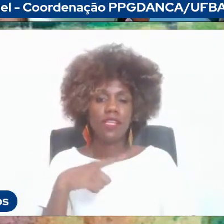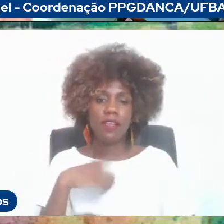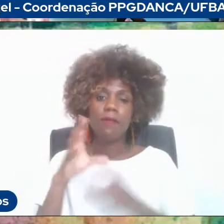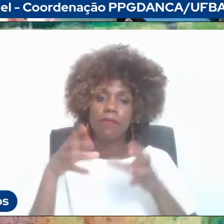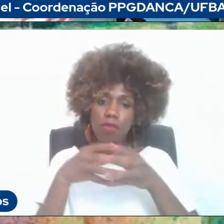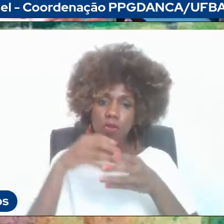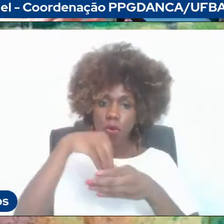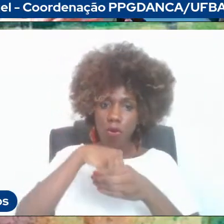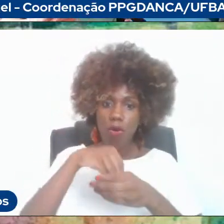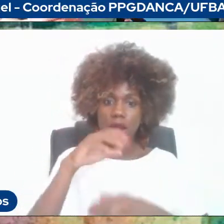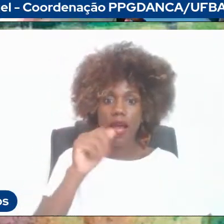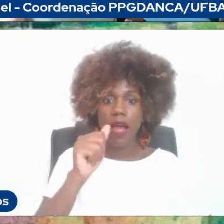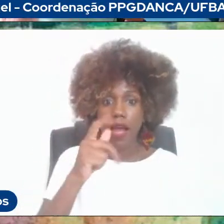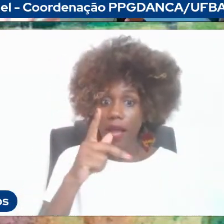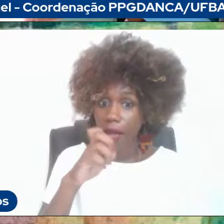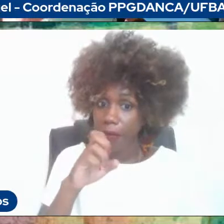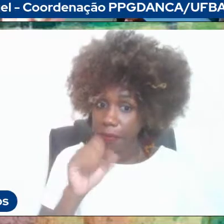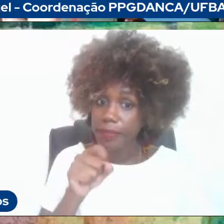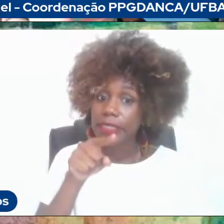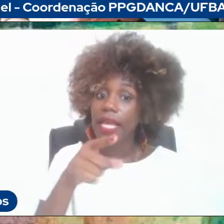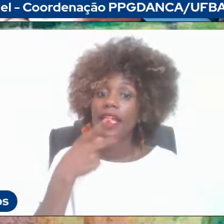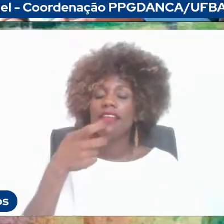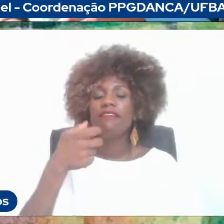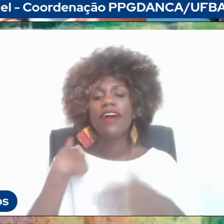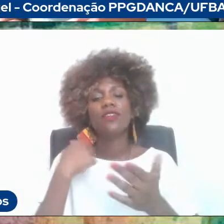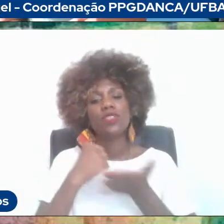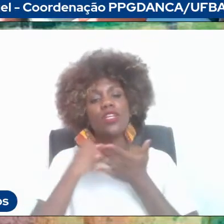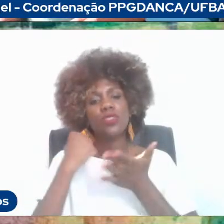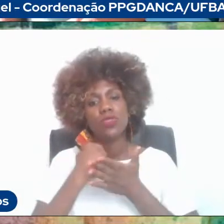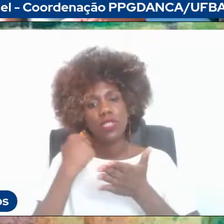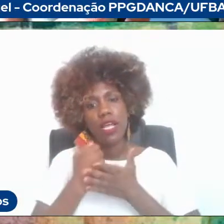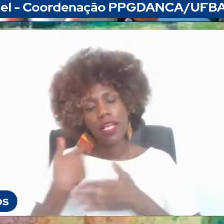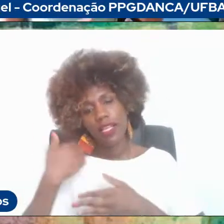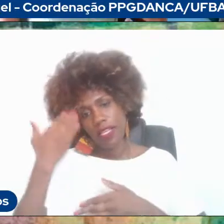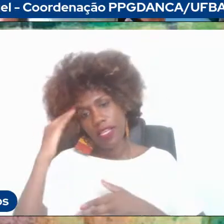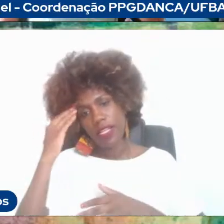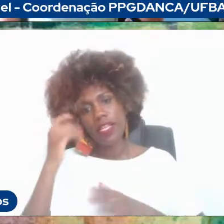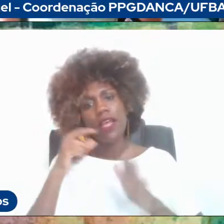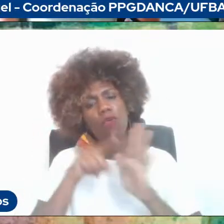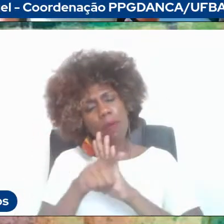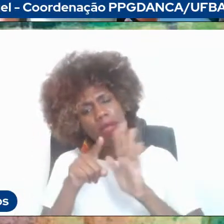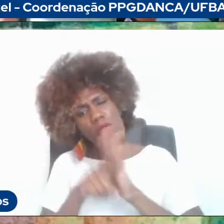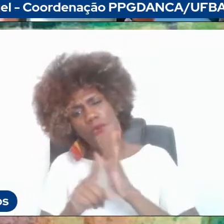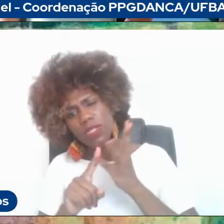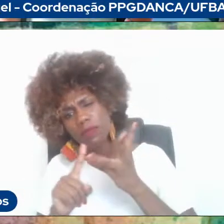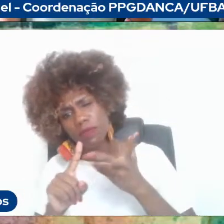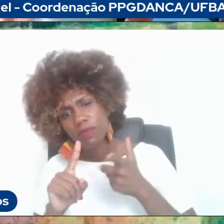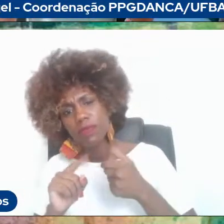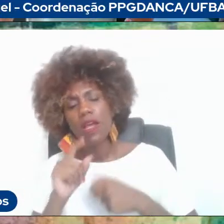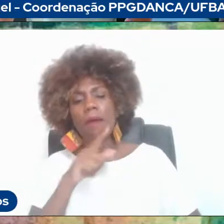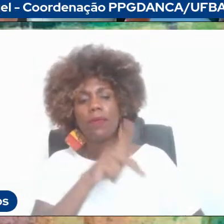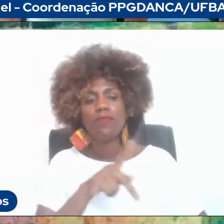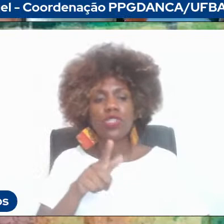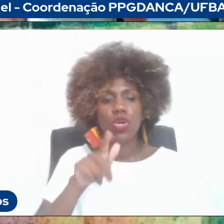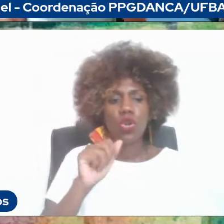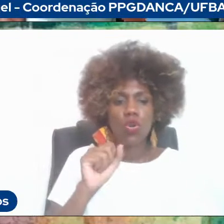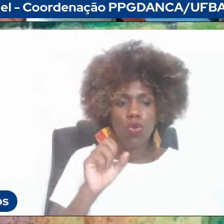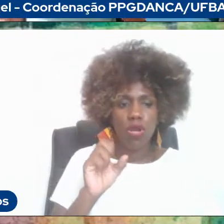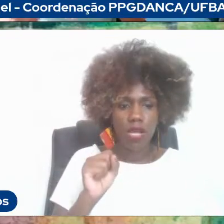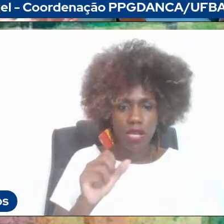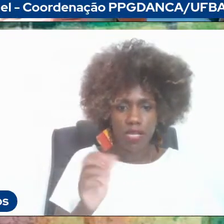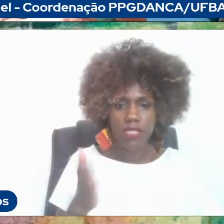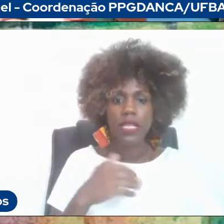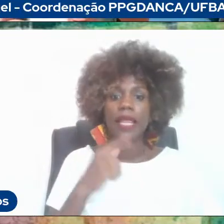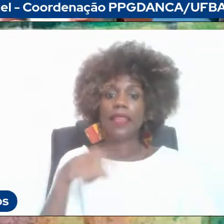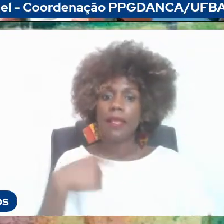da CAPES, esse momento que a gente tem passado, ele vai nos ajudar com algumas perguntas. O professor Lucas fala, depois a gente volta com